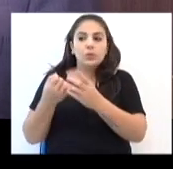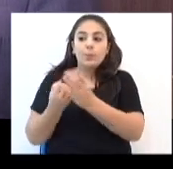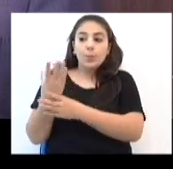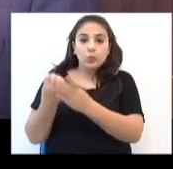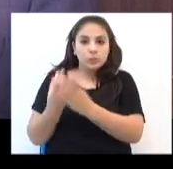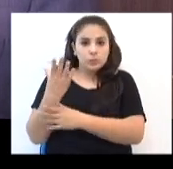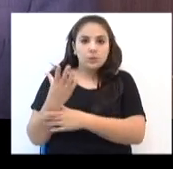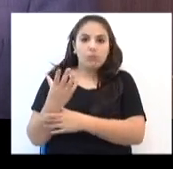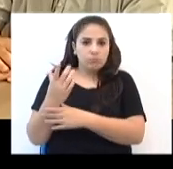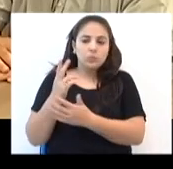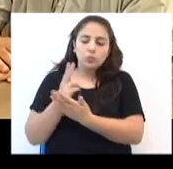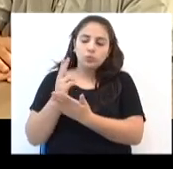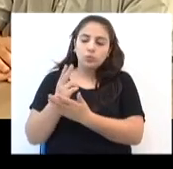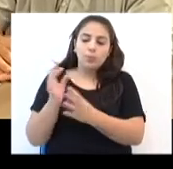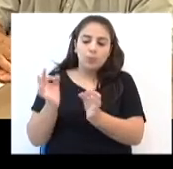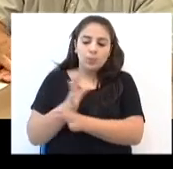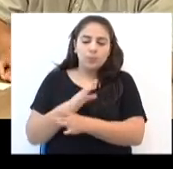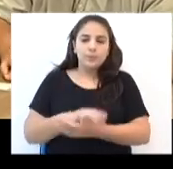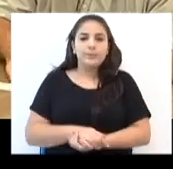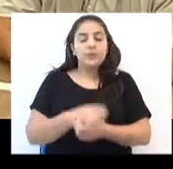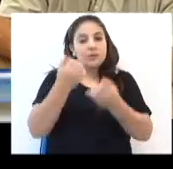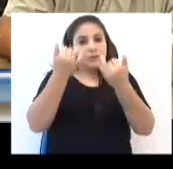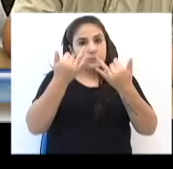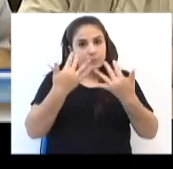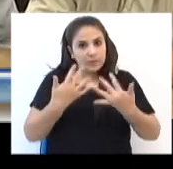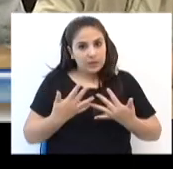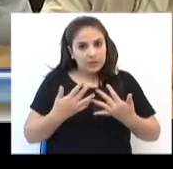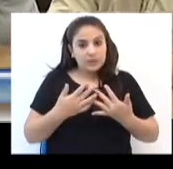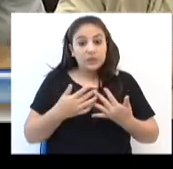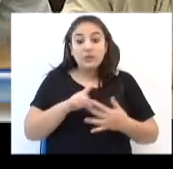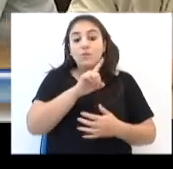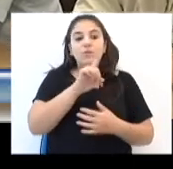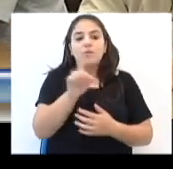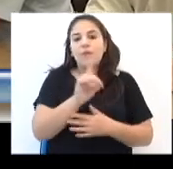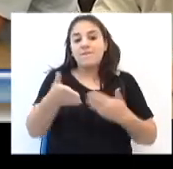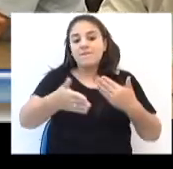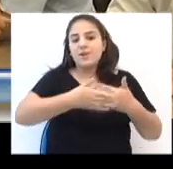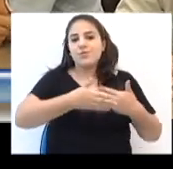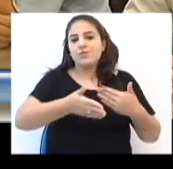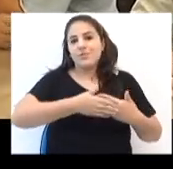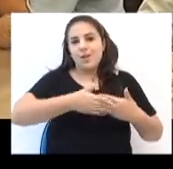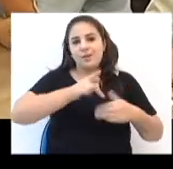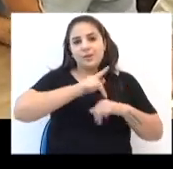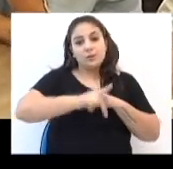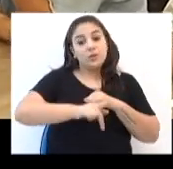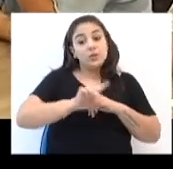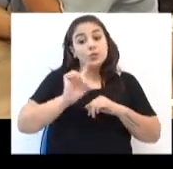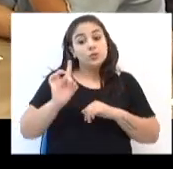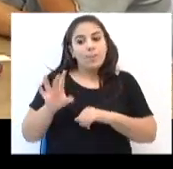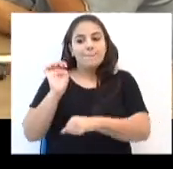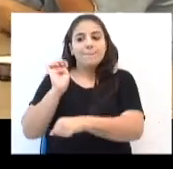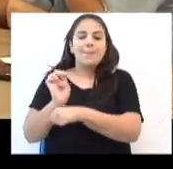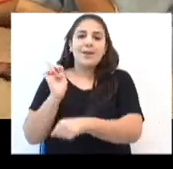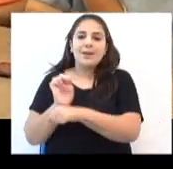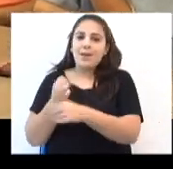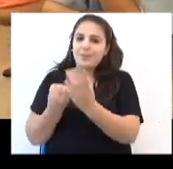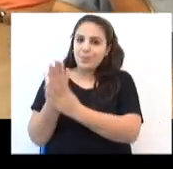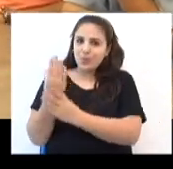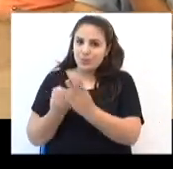a recomeçar a produção. Foi explicado que a fábrica não vai fechar em passo fundo, mas parar a produção.